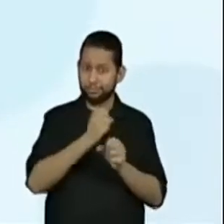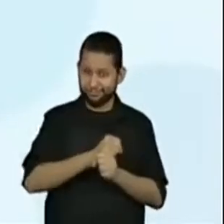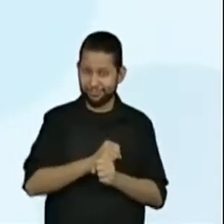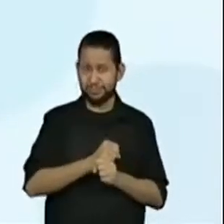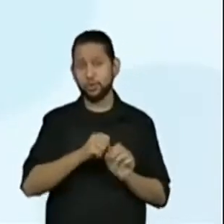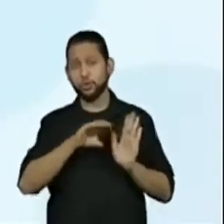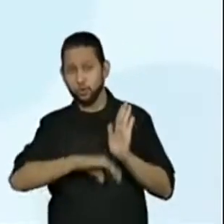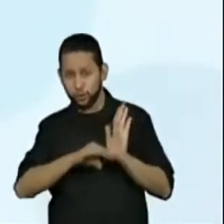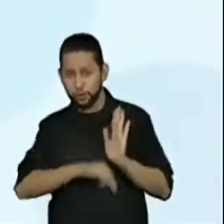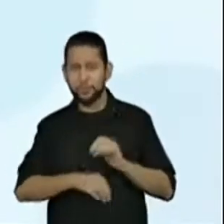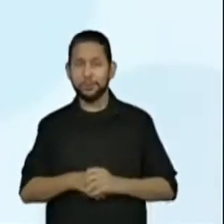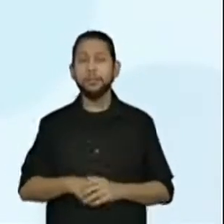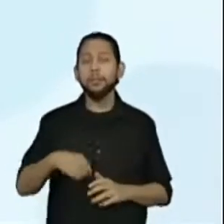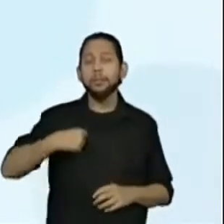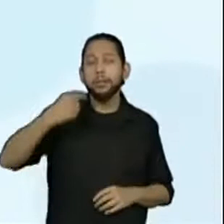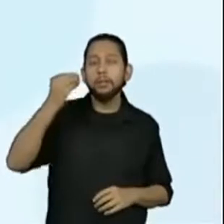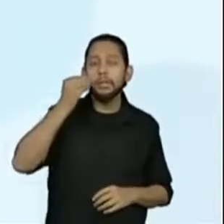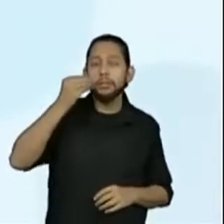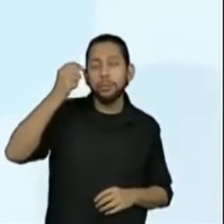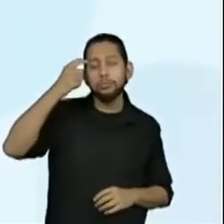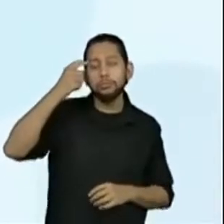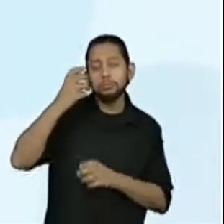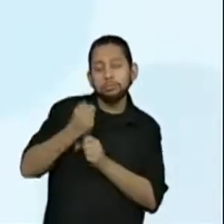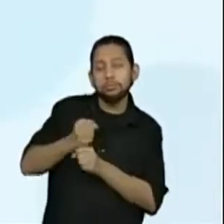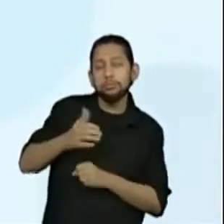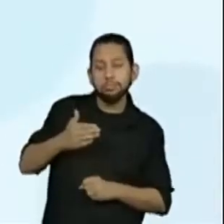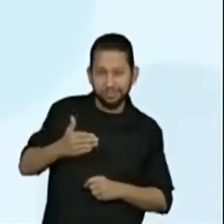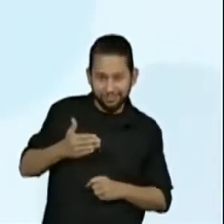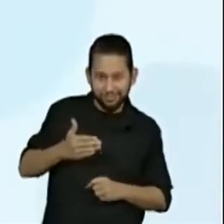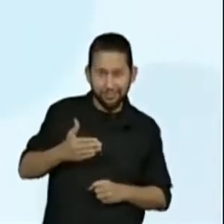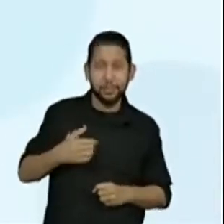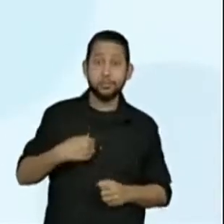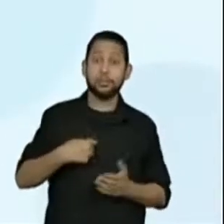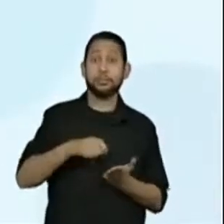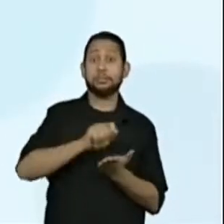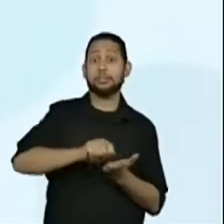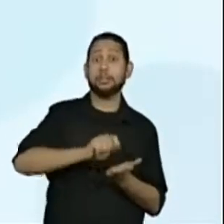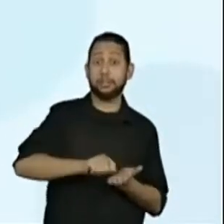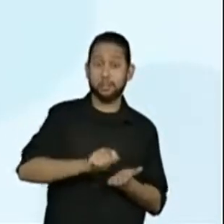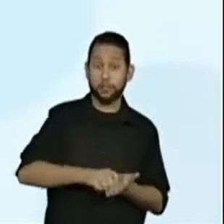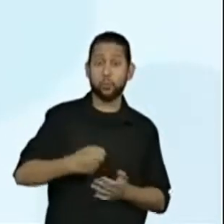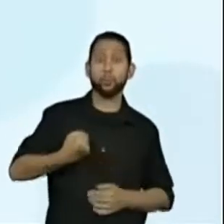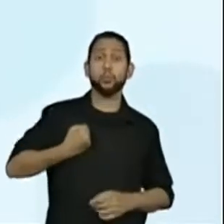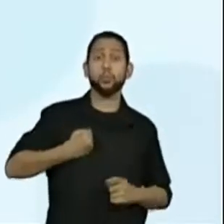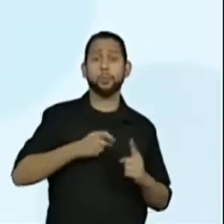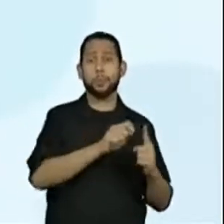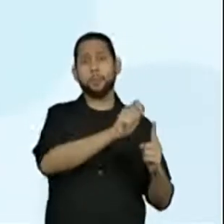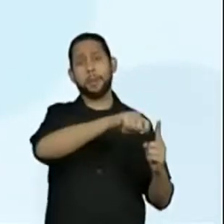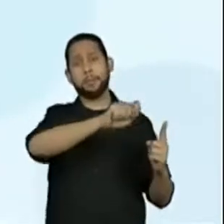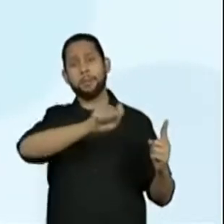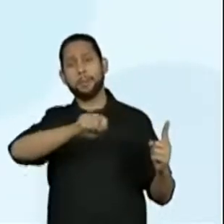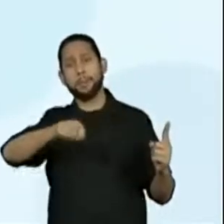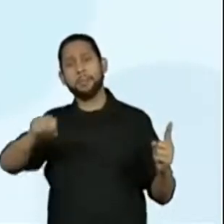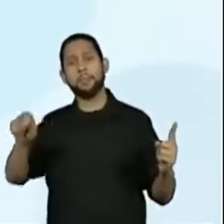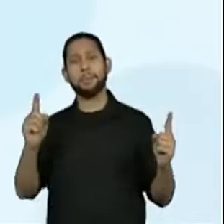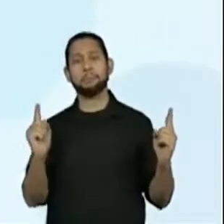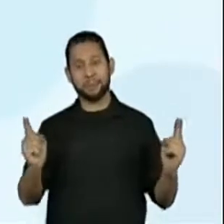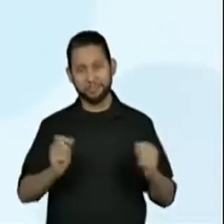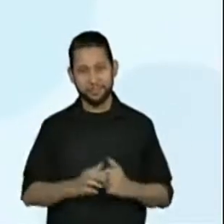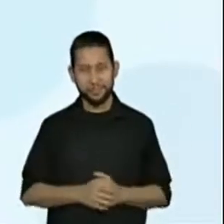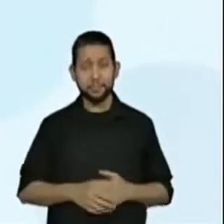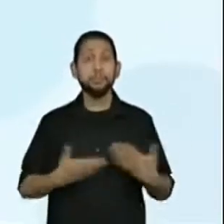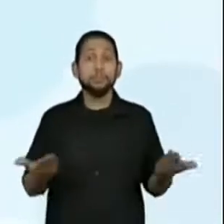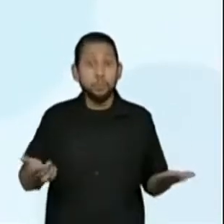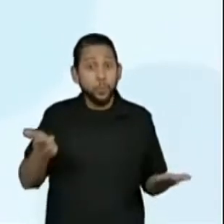Realizamos estimativas. Fizemos a escrita por extenso de um número natural. E